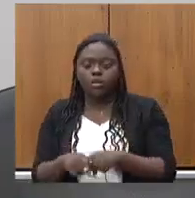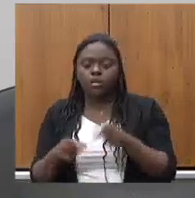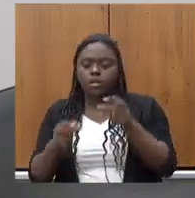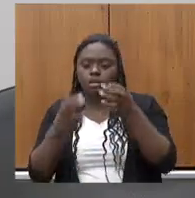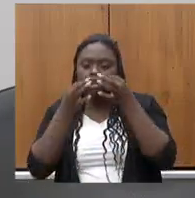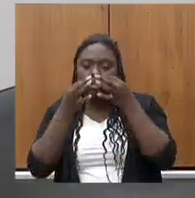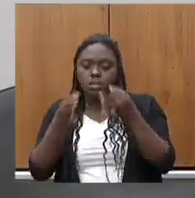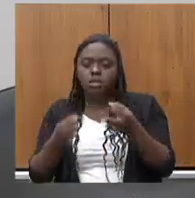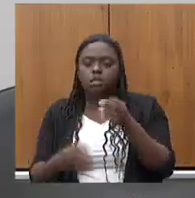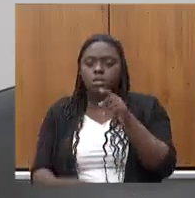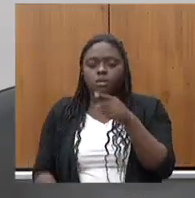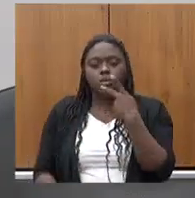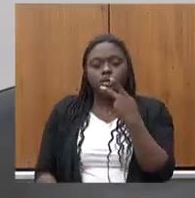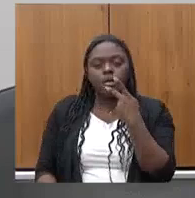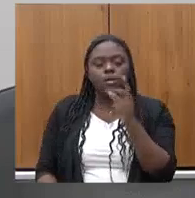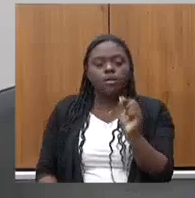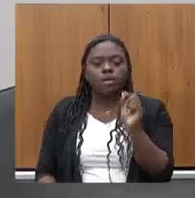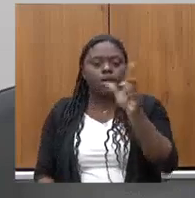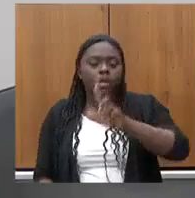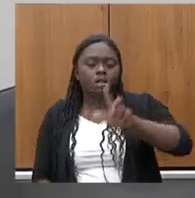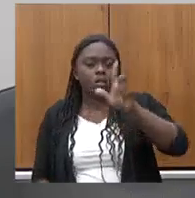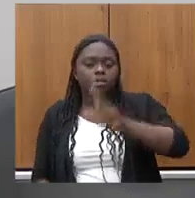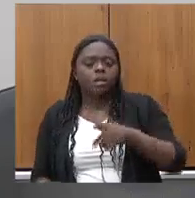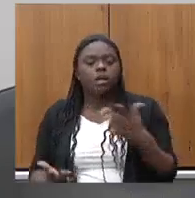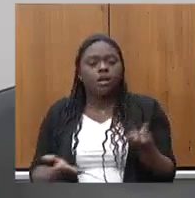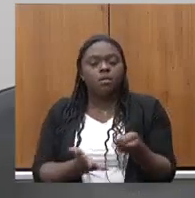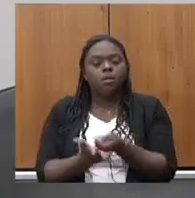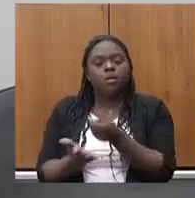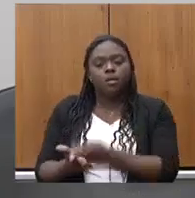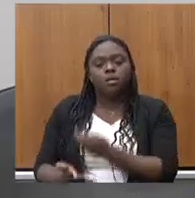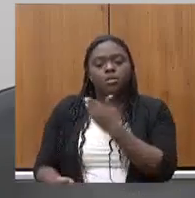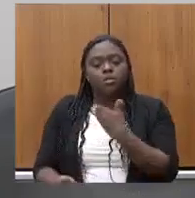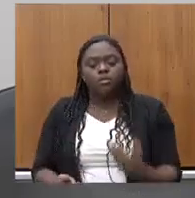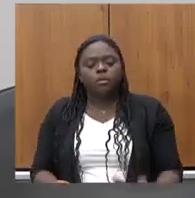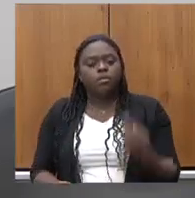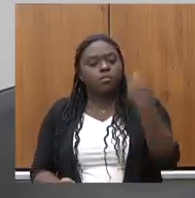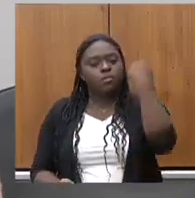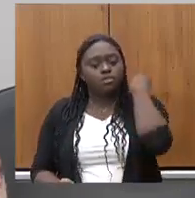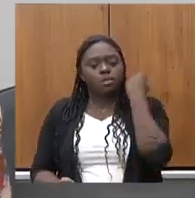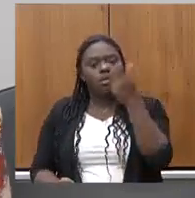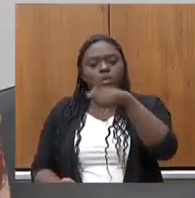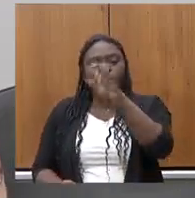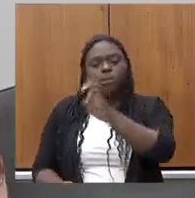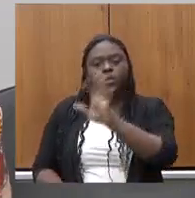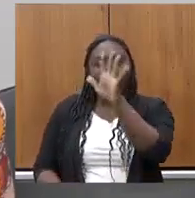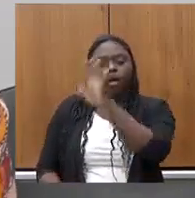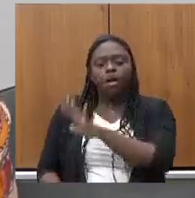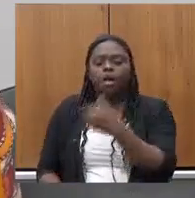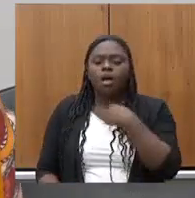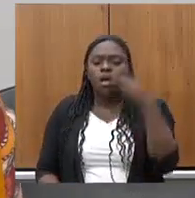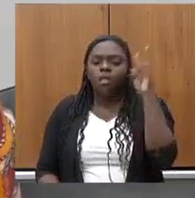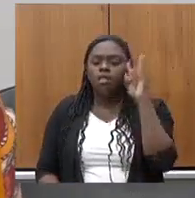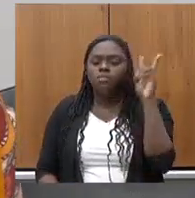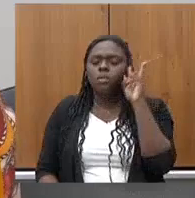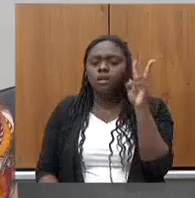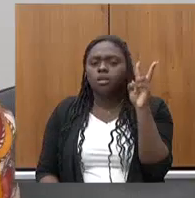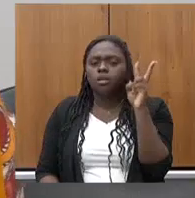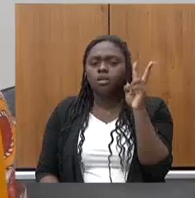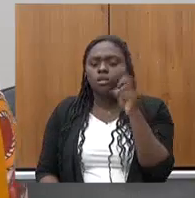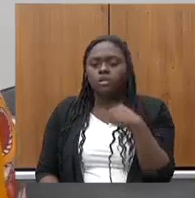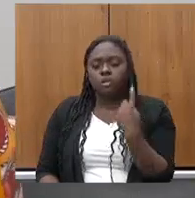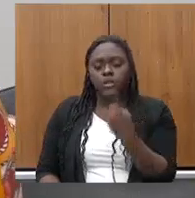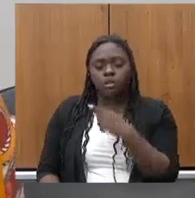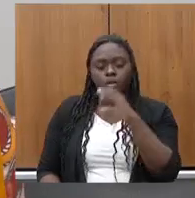atenção quando o senhor destaca a lógica do investimento de governos passados em outros estados me lembrou nós na